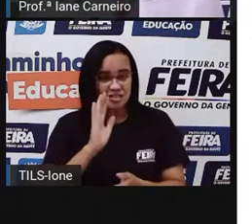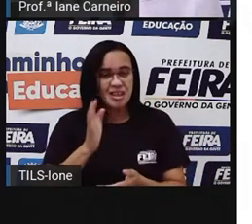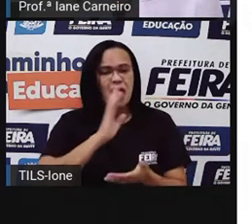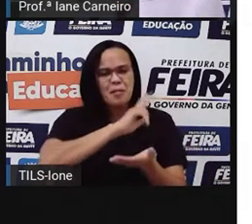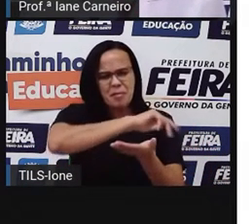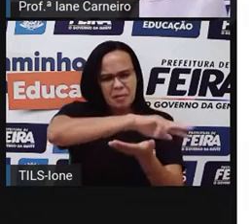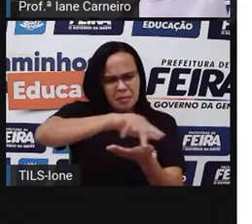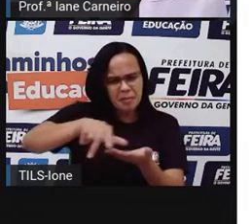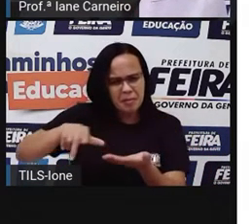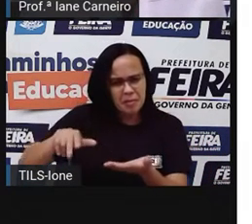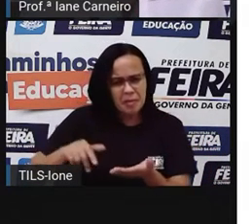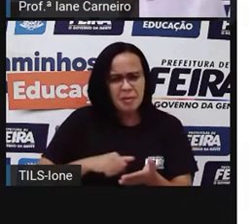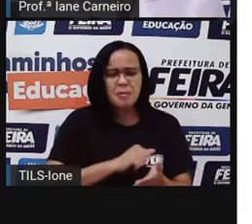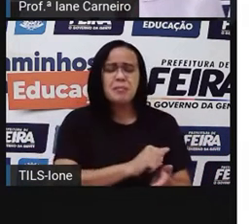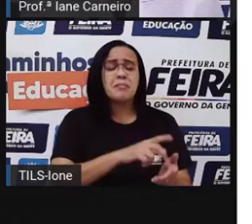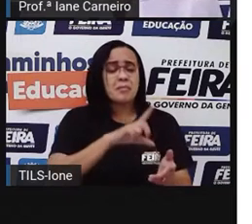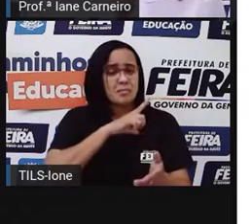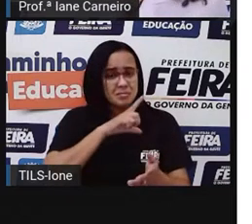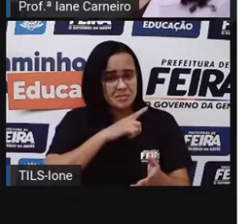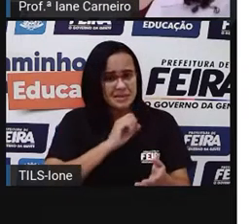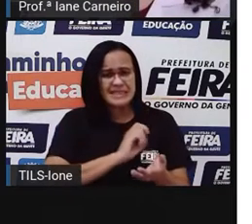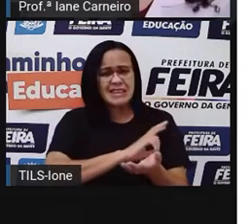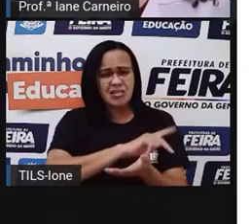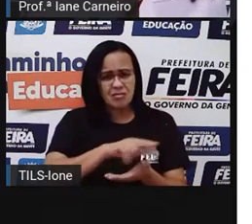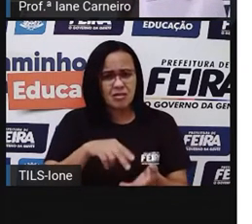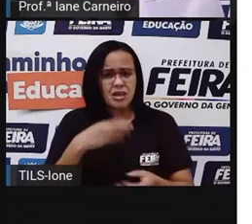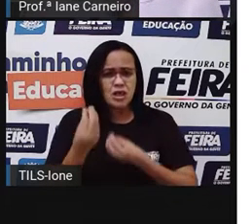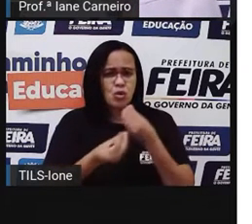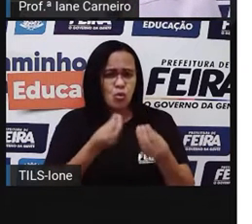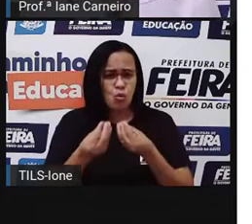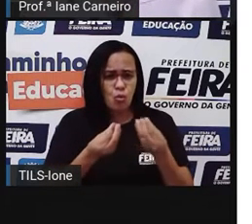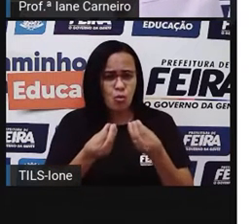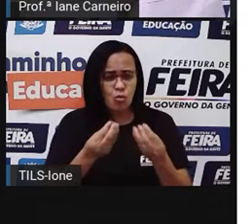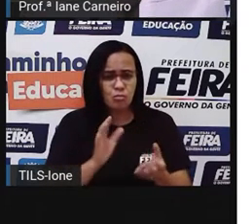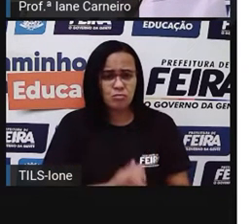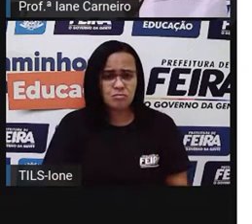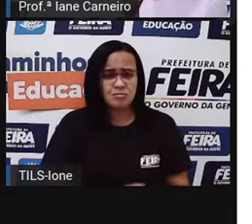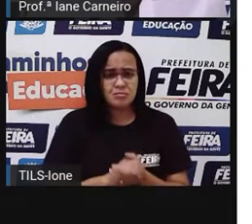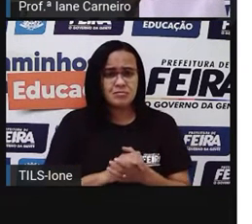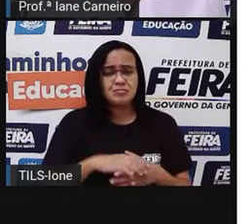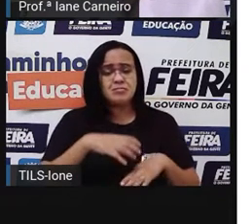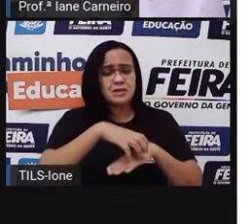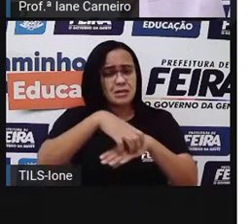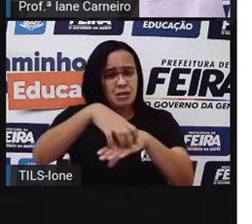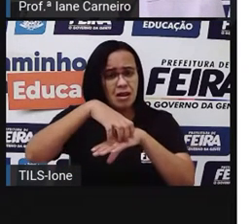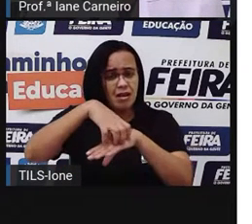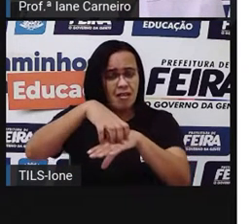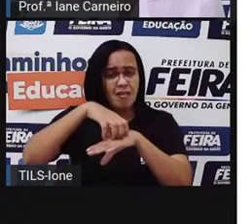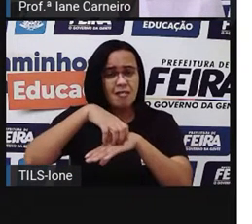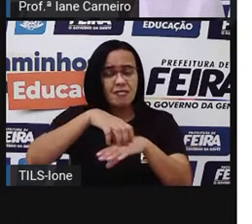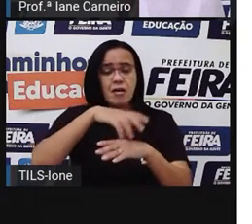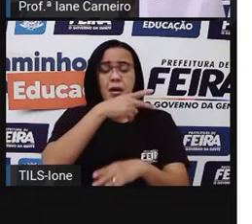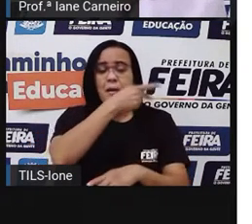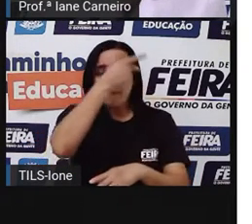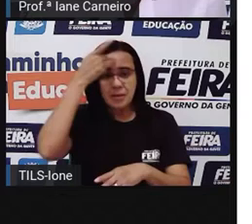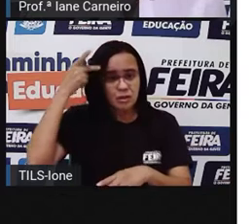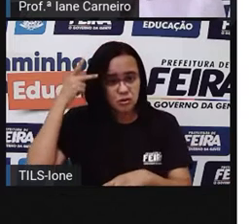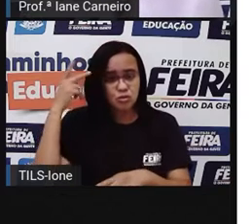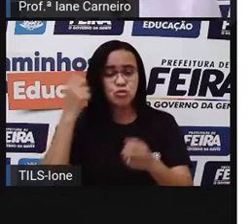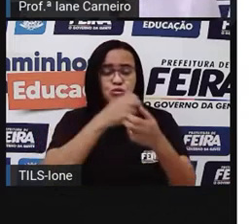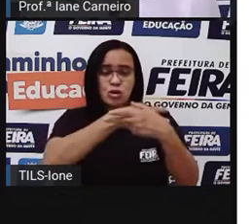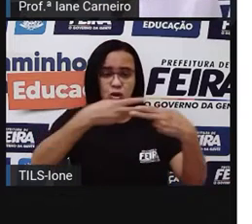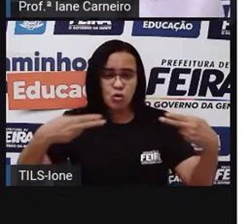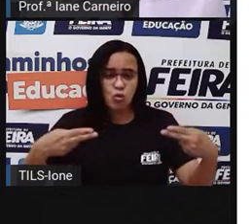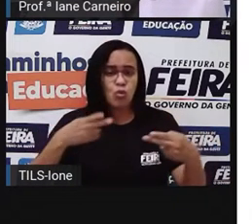transportes, né? Que transportam cargas e transportes que transportam pessoas, né? Então tem